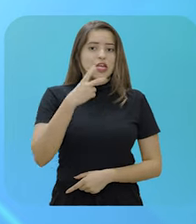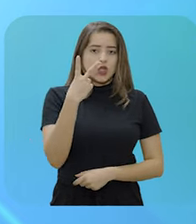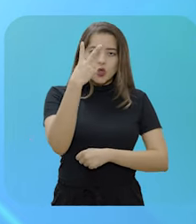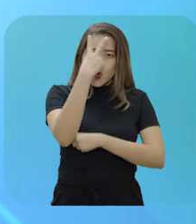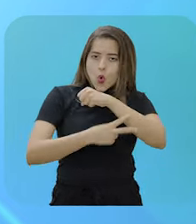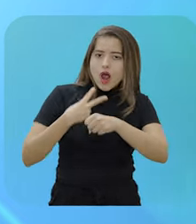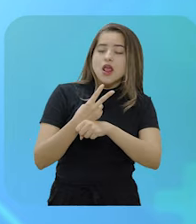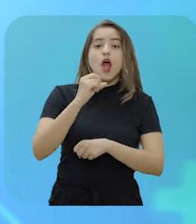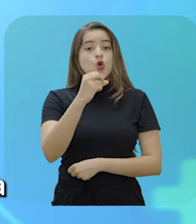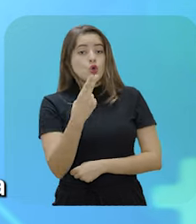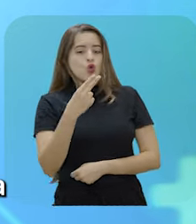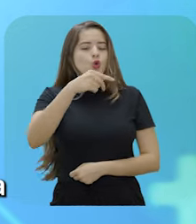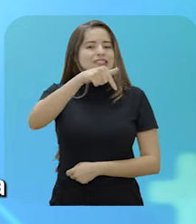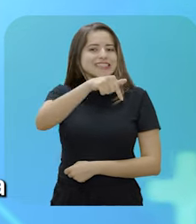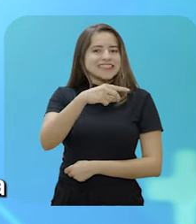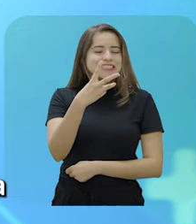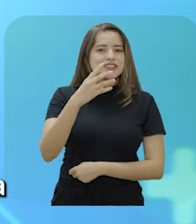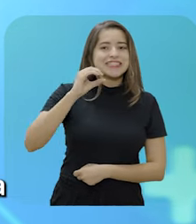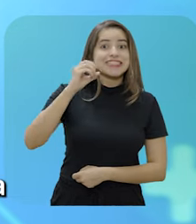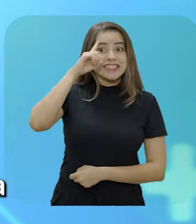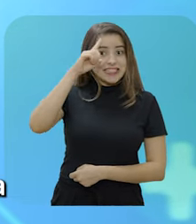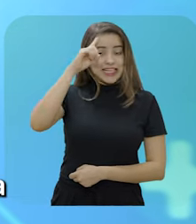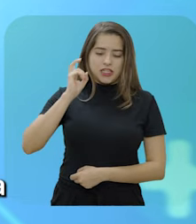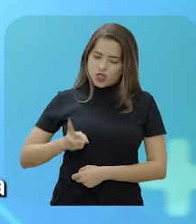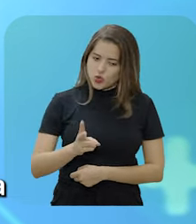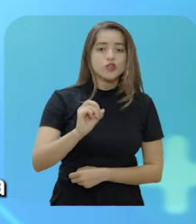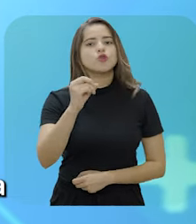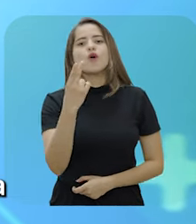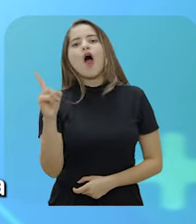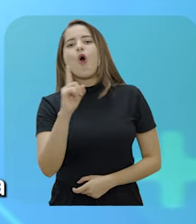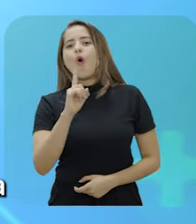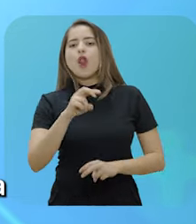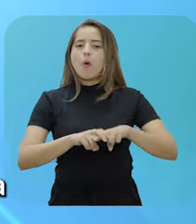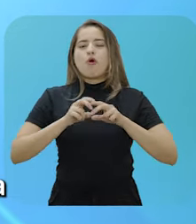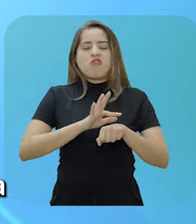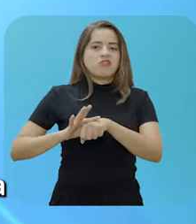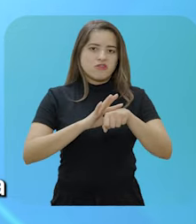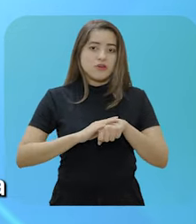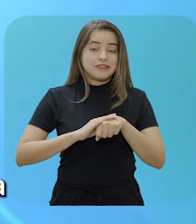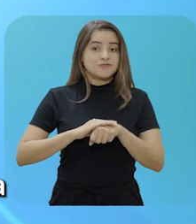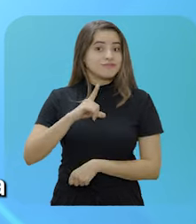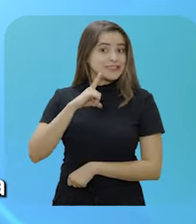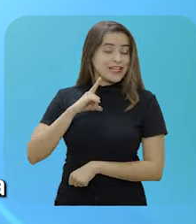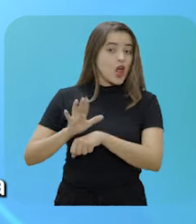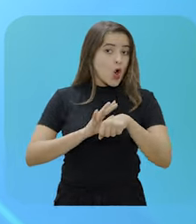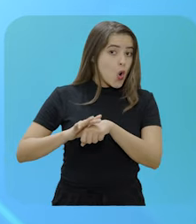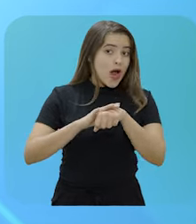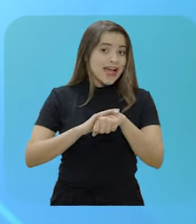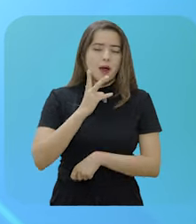730 dias, ininterruptos ou não, pela mesma enfermidade ou doença correlata,